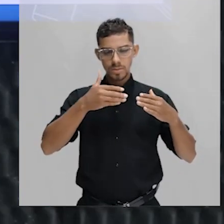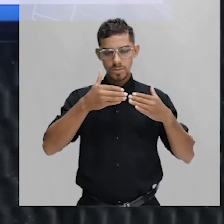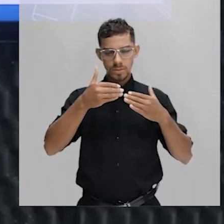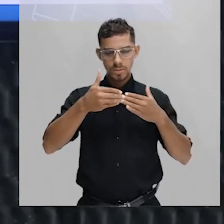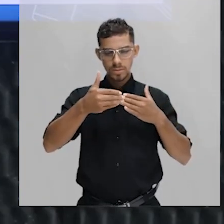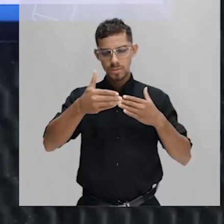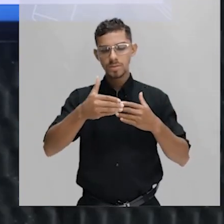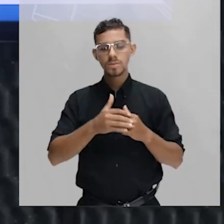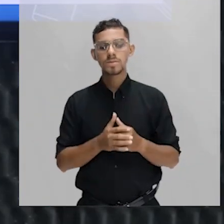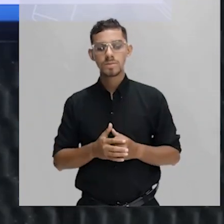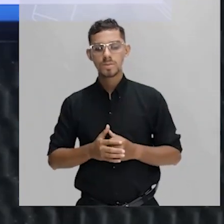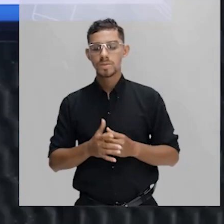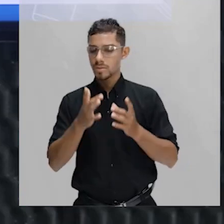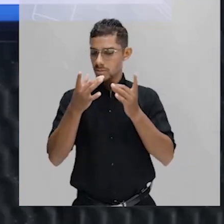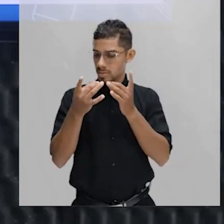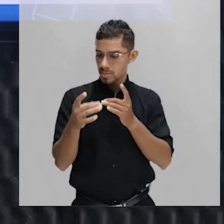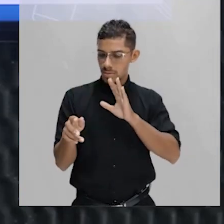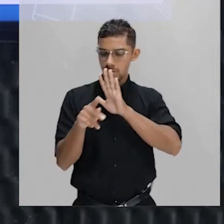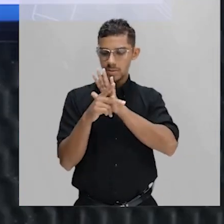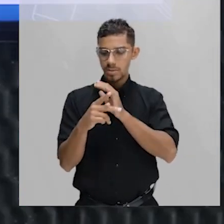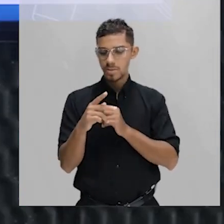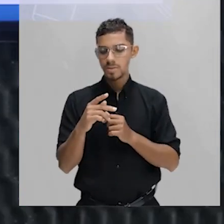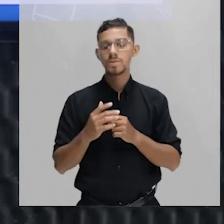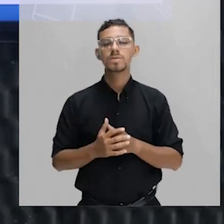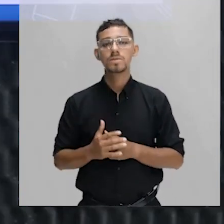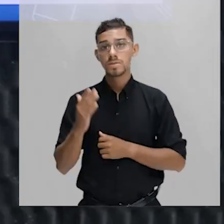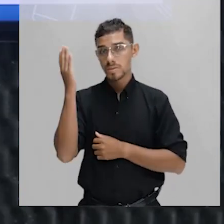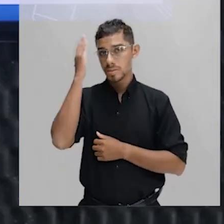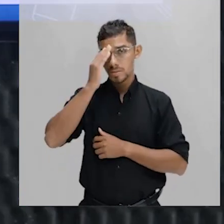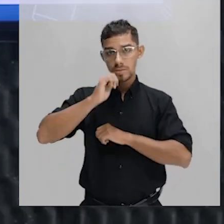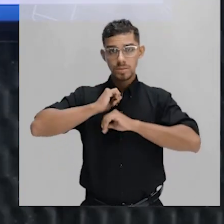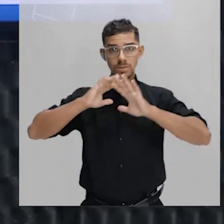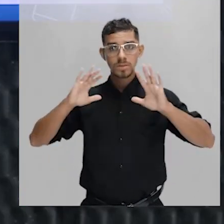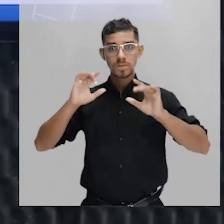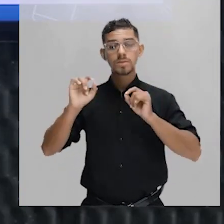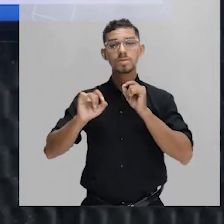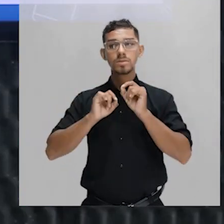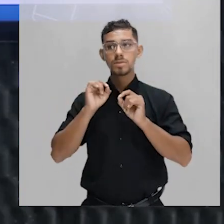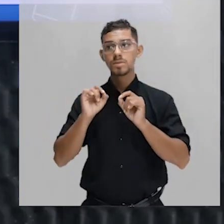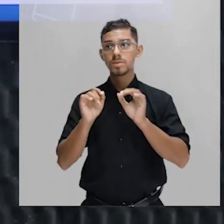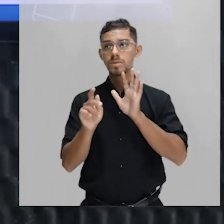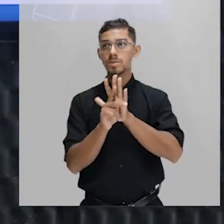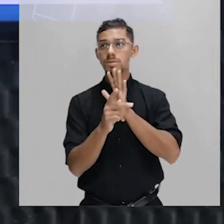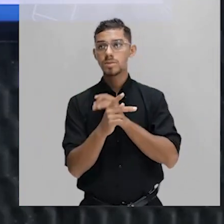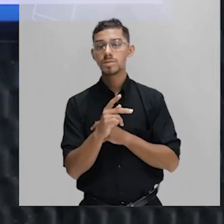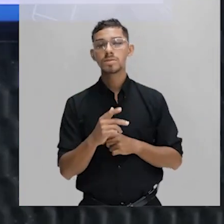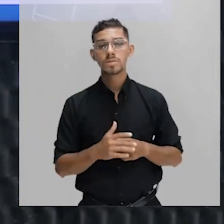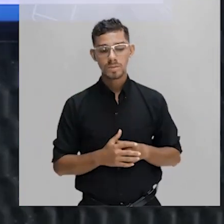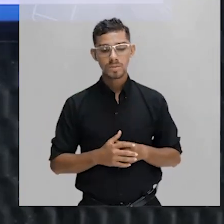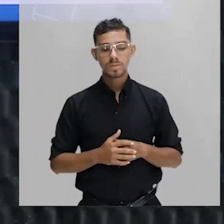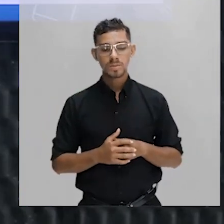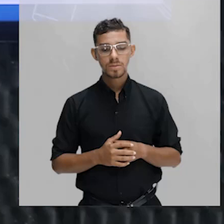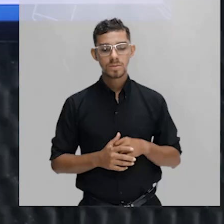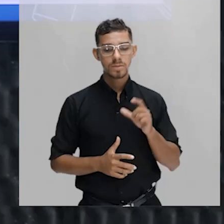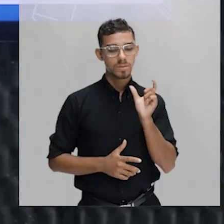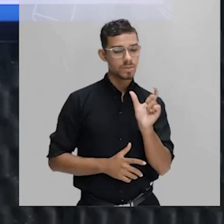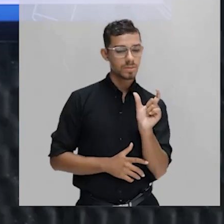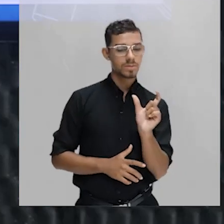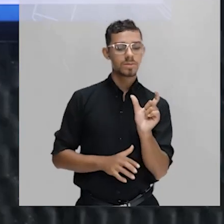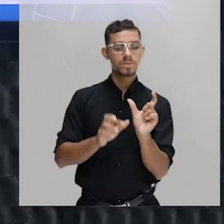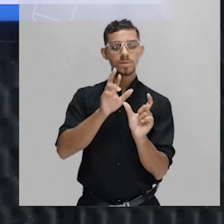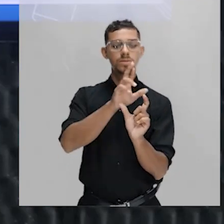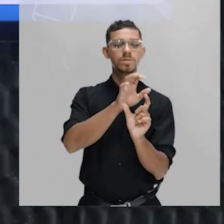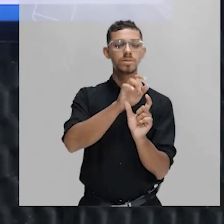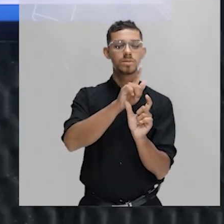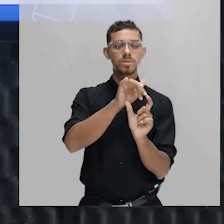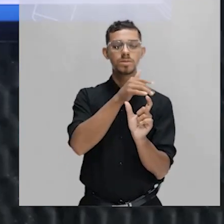nitrogenadas específica, ela vai entender que essa sequência é uma sequência da região promotora. Aí,